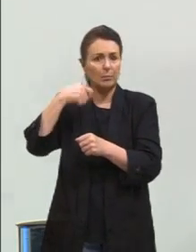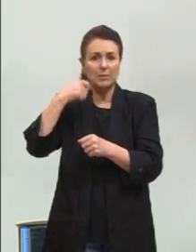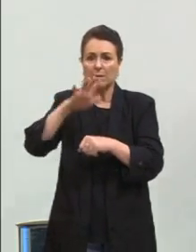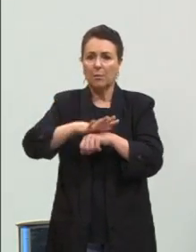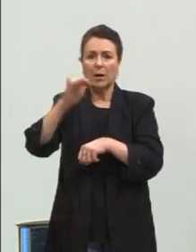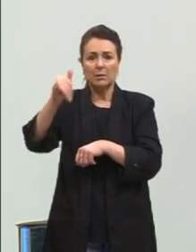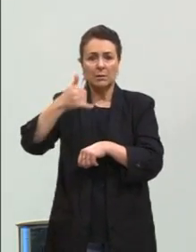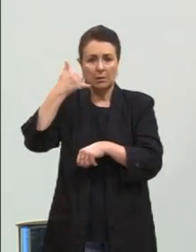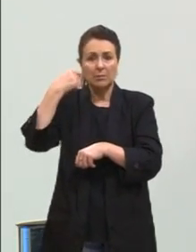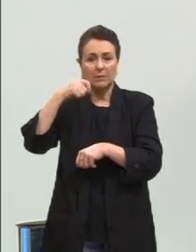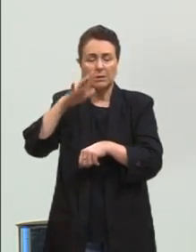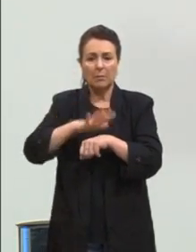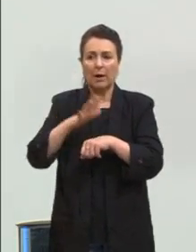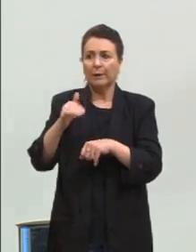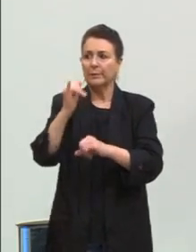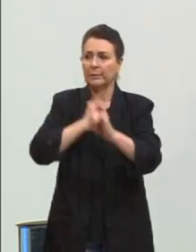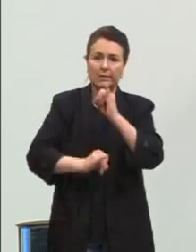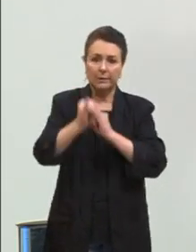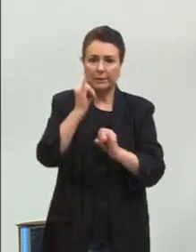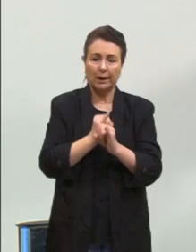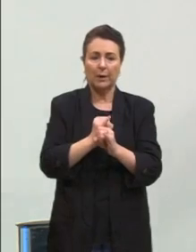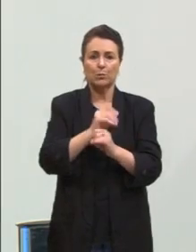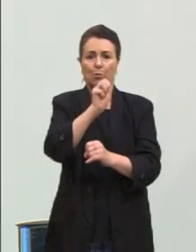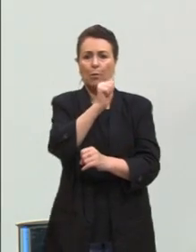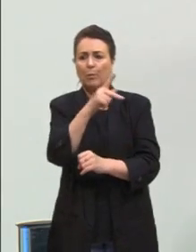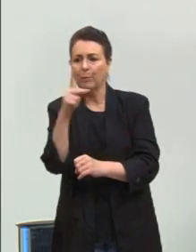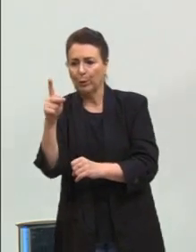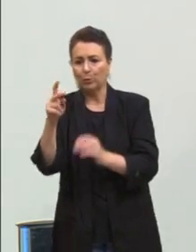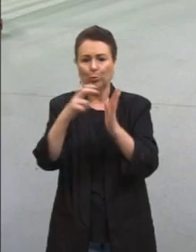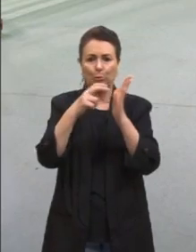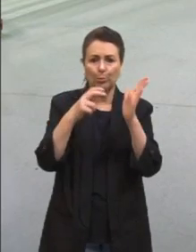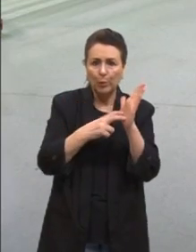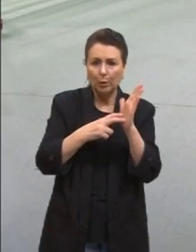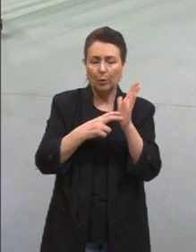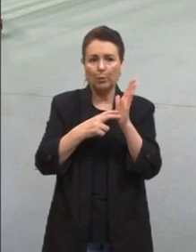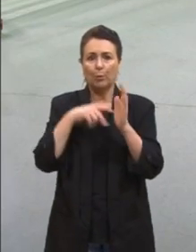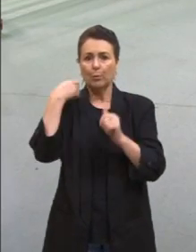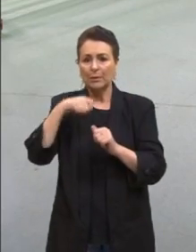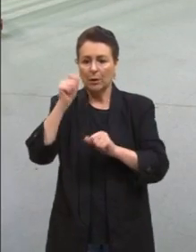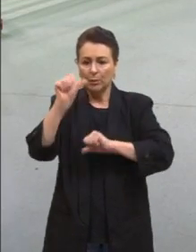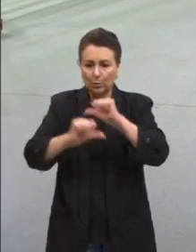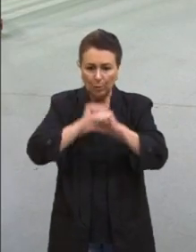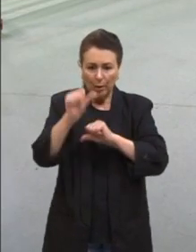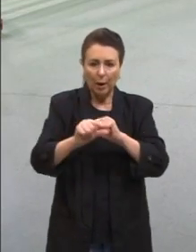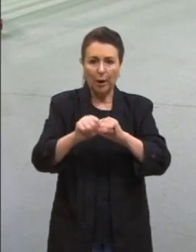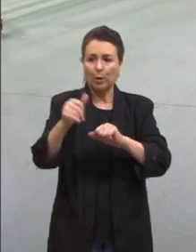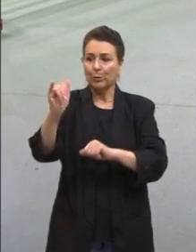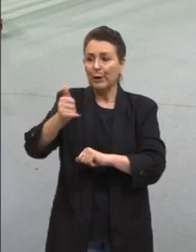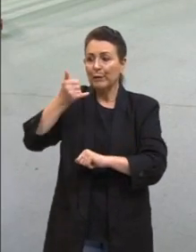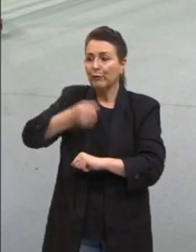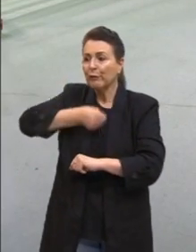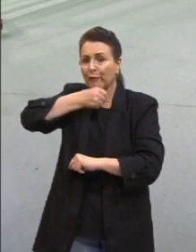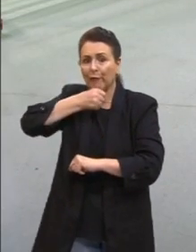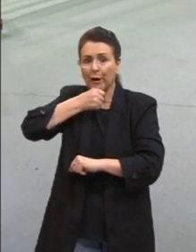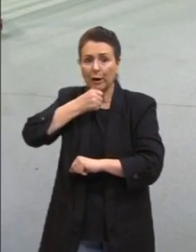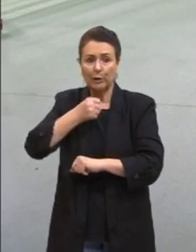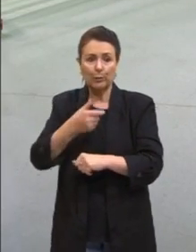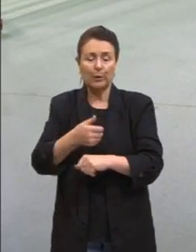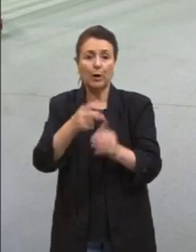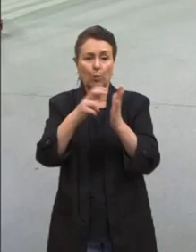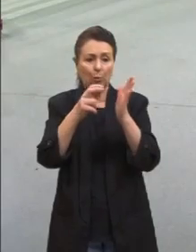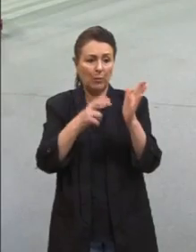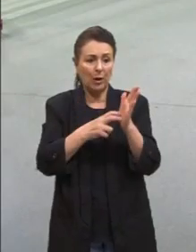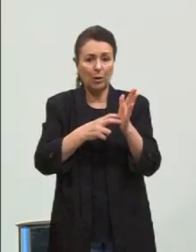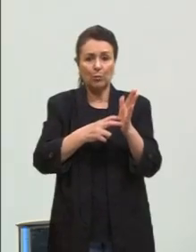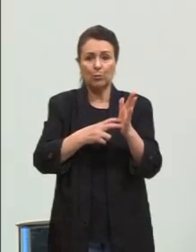precisamos de uma outra questão. Aplicativo de banco. Daqui um pouquinho, bate. O teu celular tá bom, mas não entra no aplicativo. Tem que